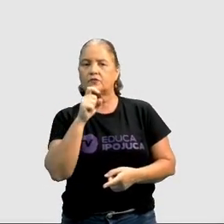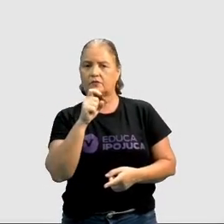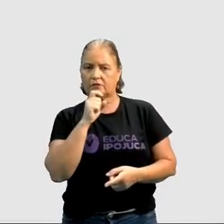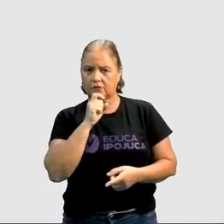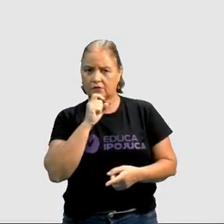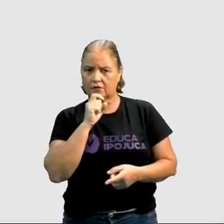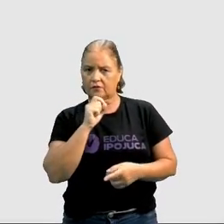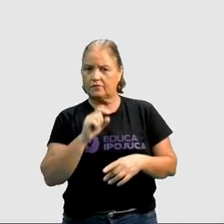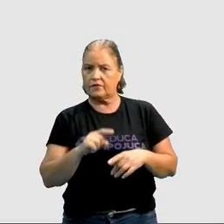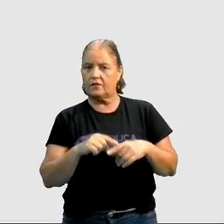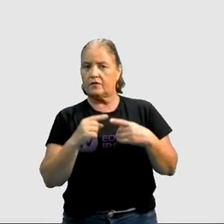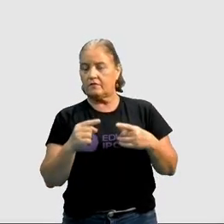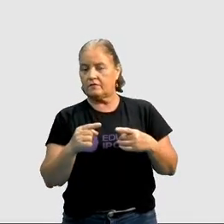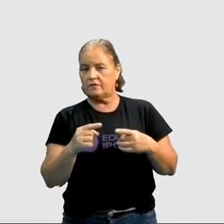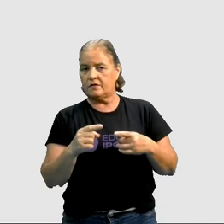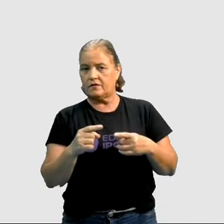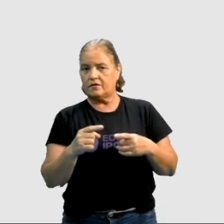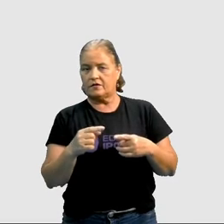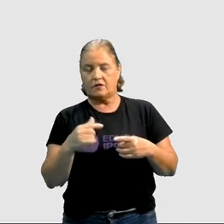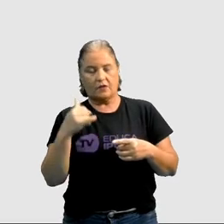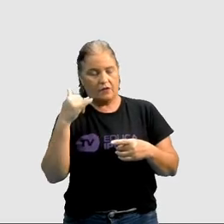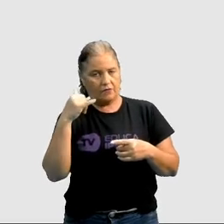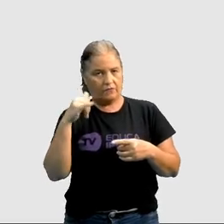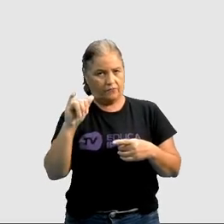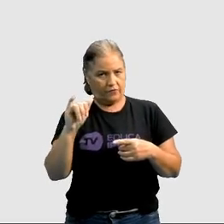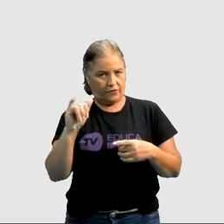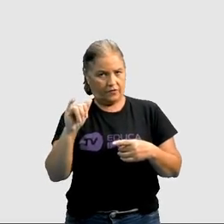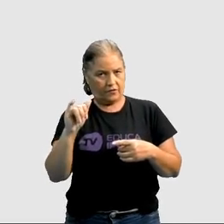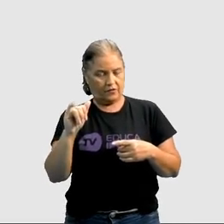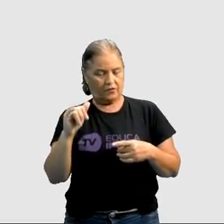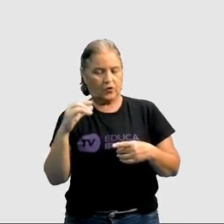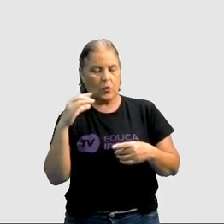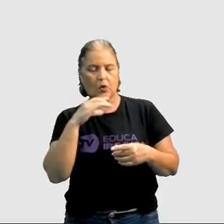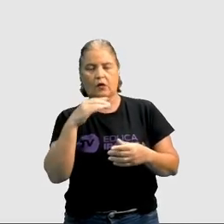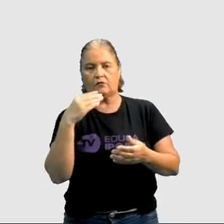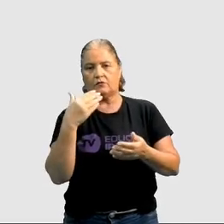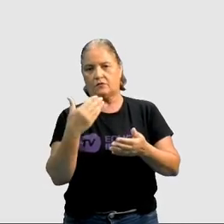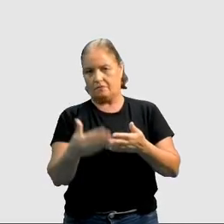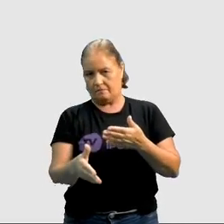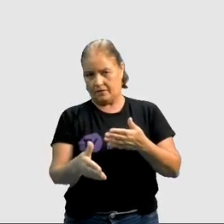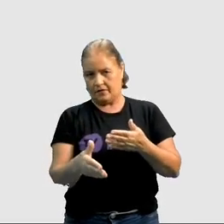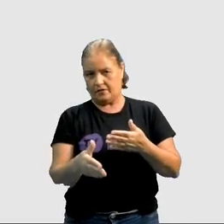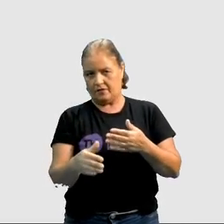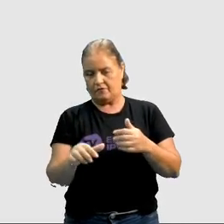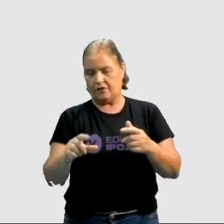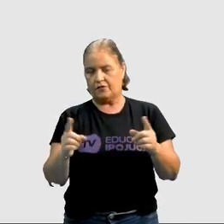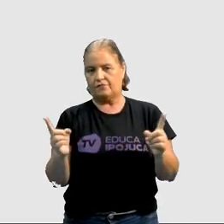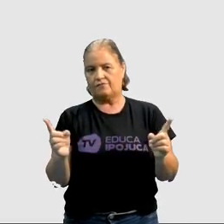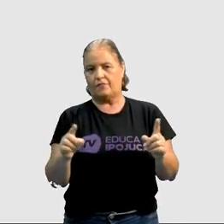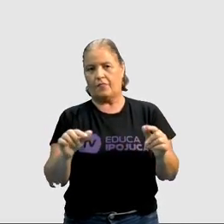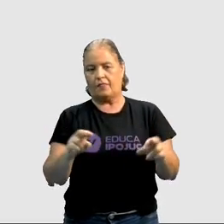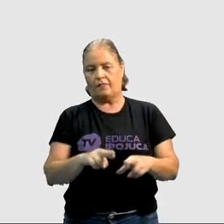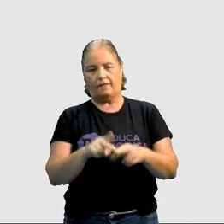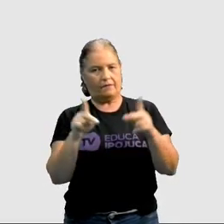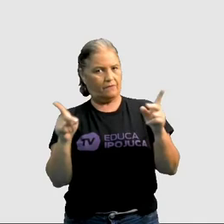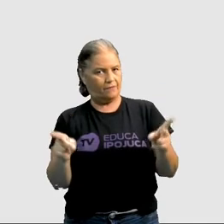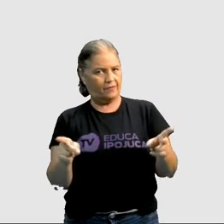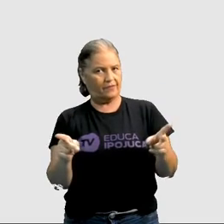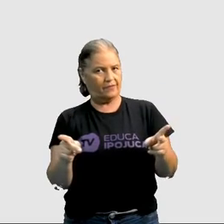evitar que o calor se perca, ela faz o contrário. Ela evita que o calor